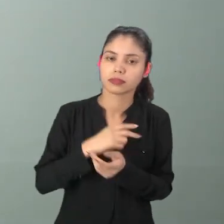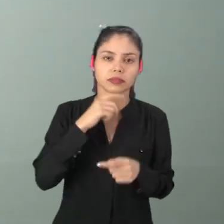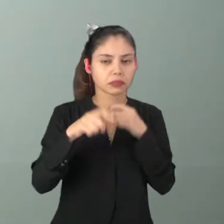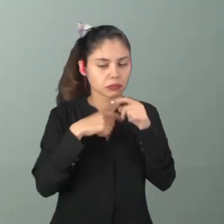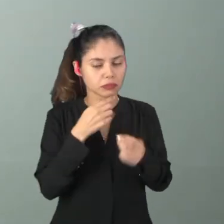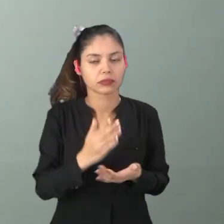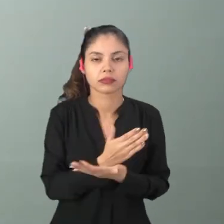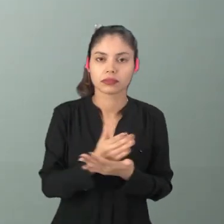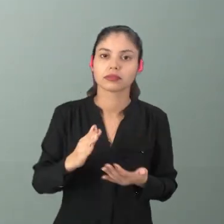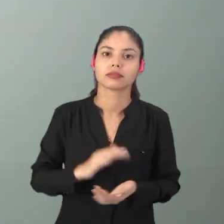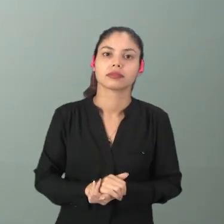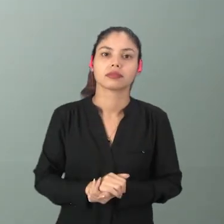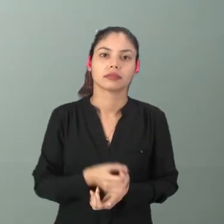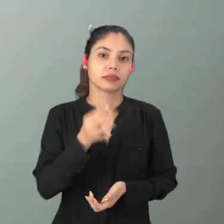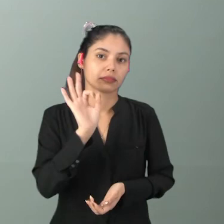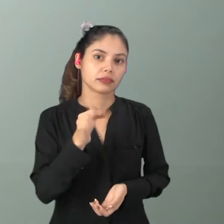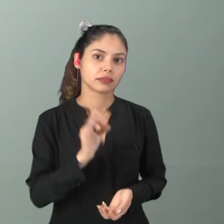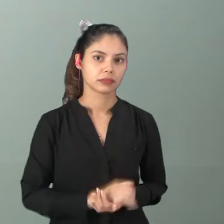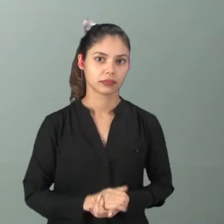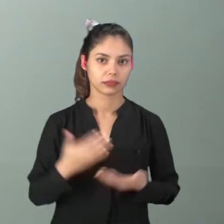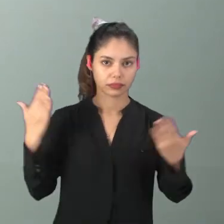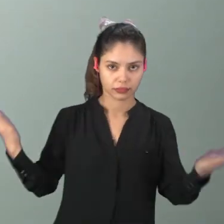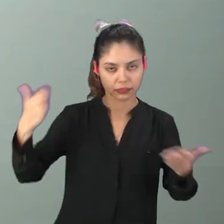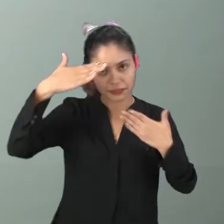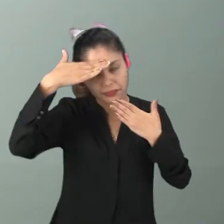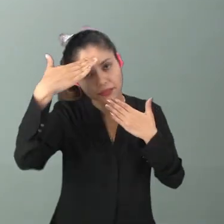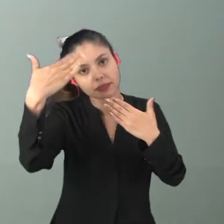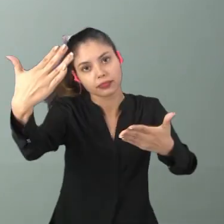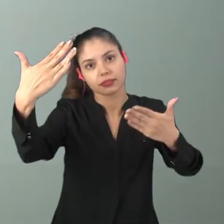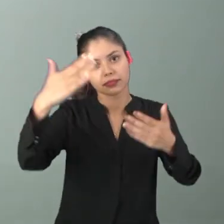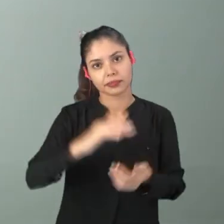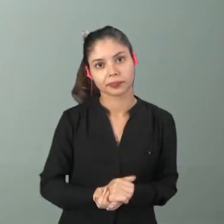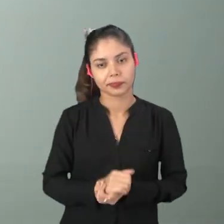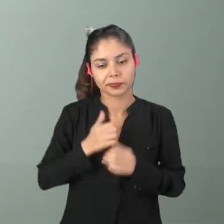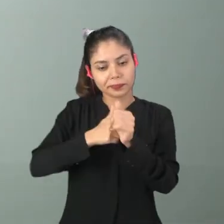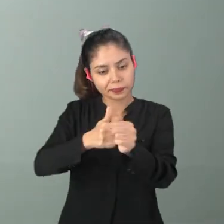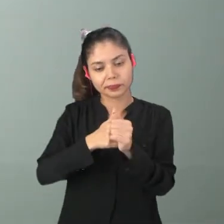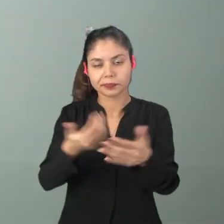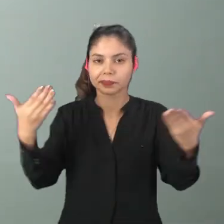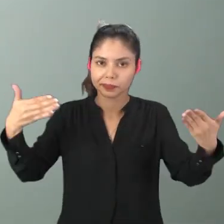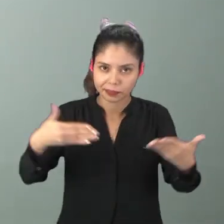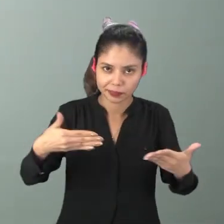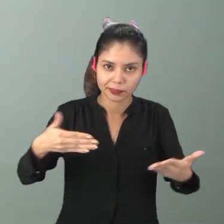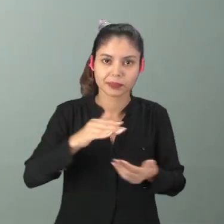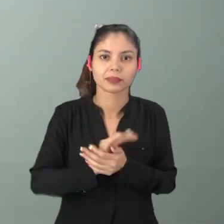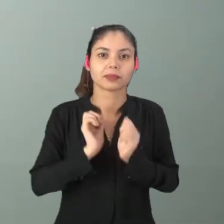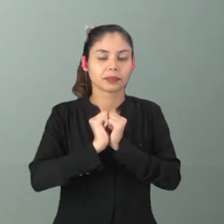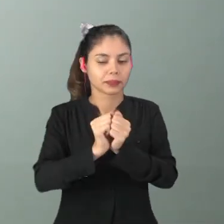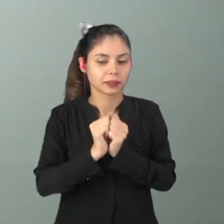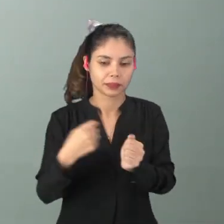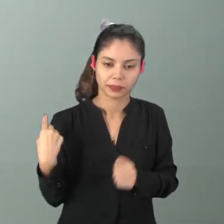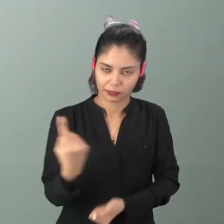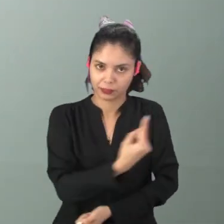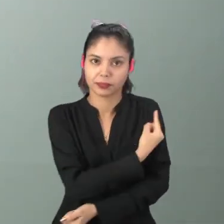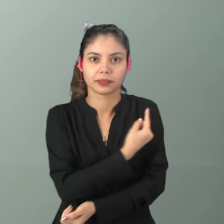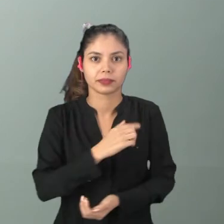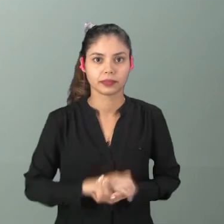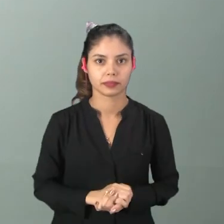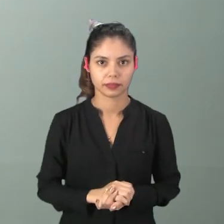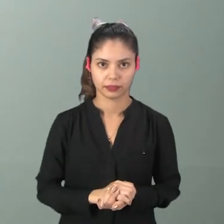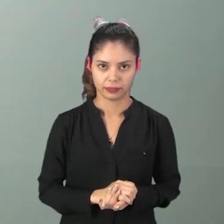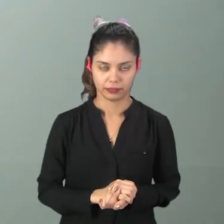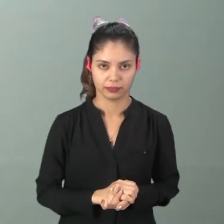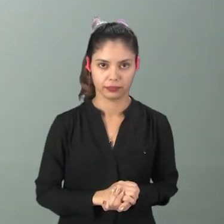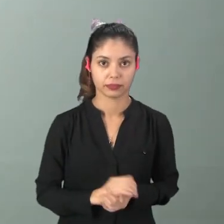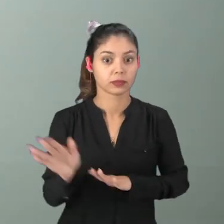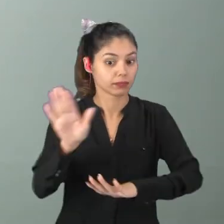dúvidas Certo? Desde já eu agradeço por você nos acompanhar Por você estar aqui conosco E